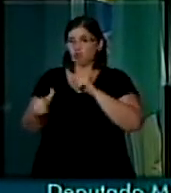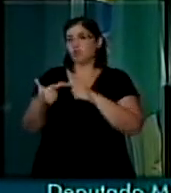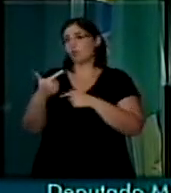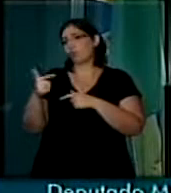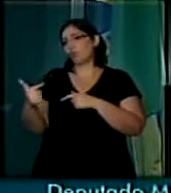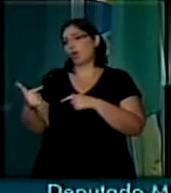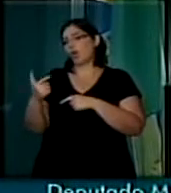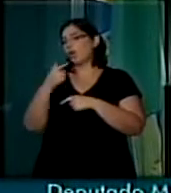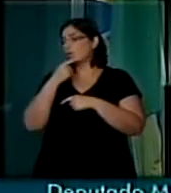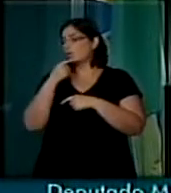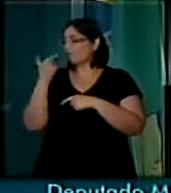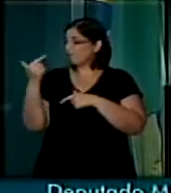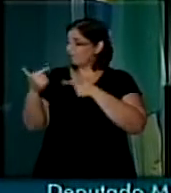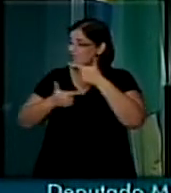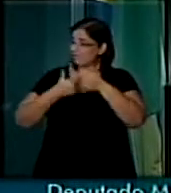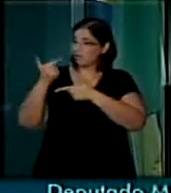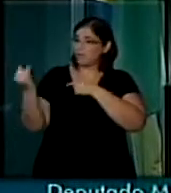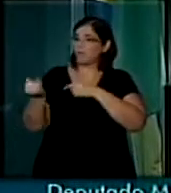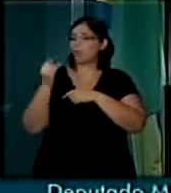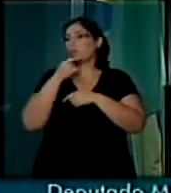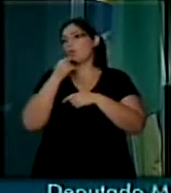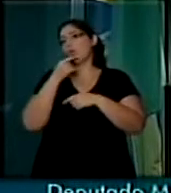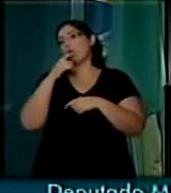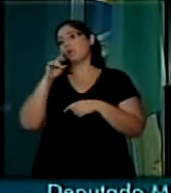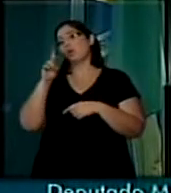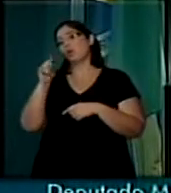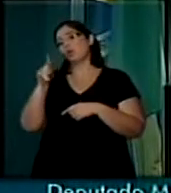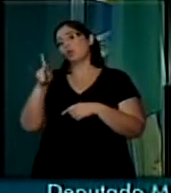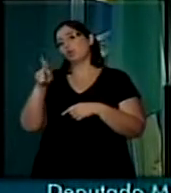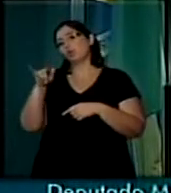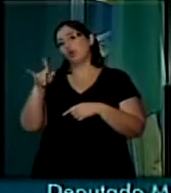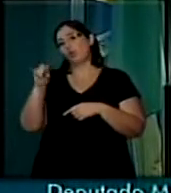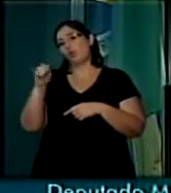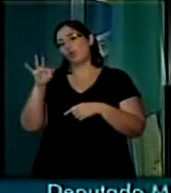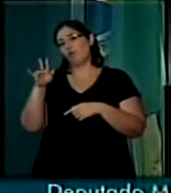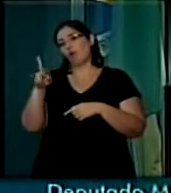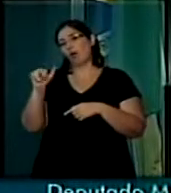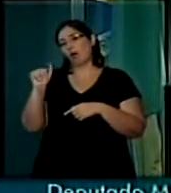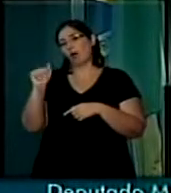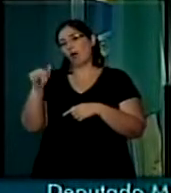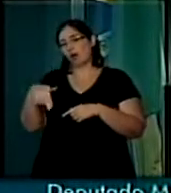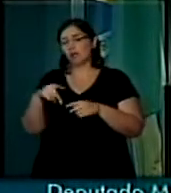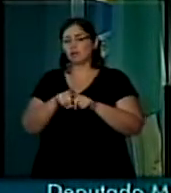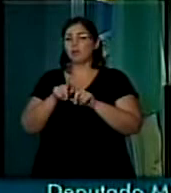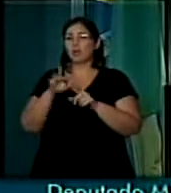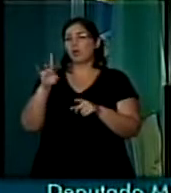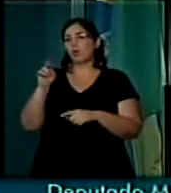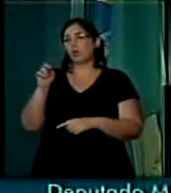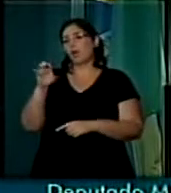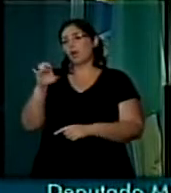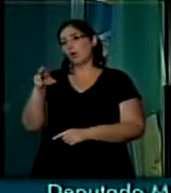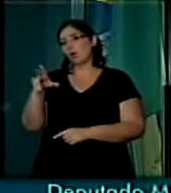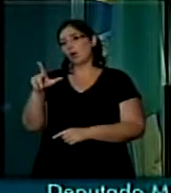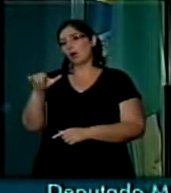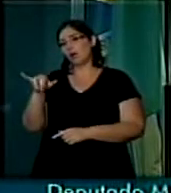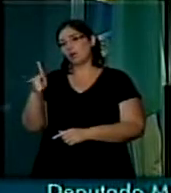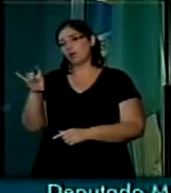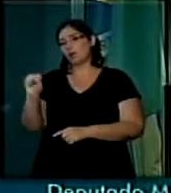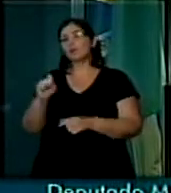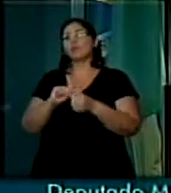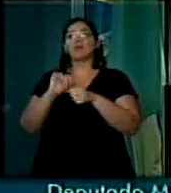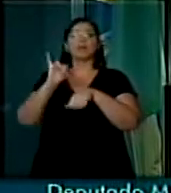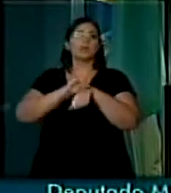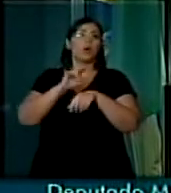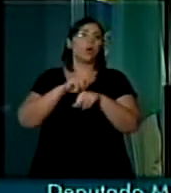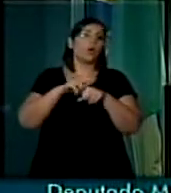o grande trabalho que o doutor Rodrigo Furlan e o Clídes Dario fizeram em Roraima,